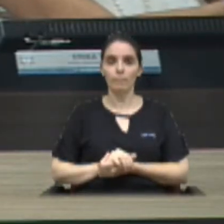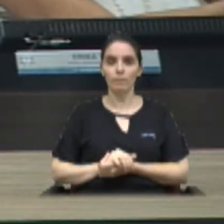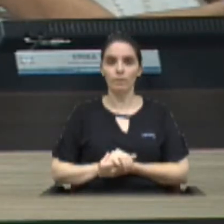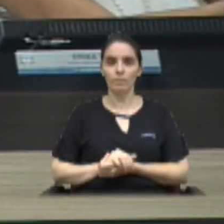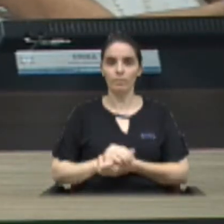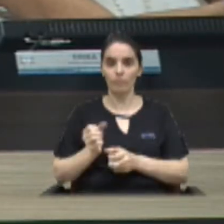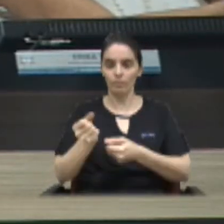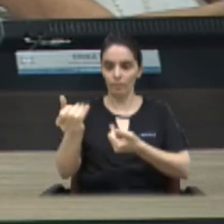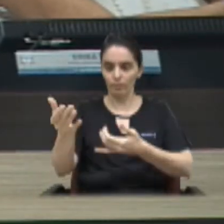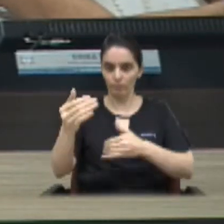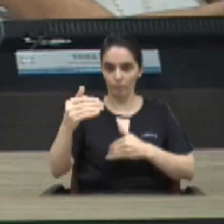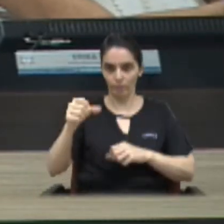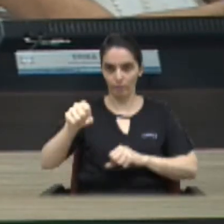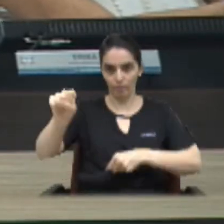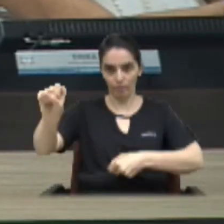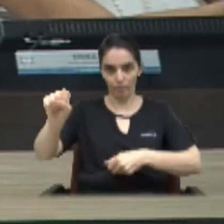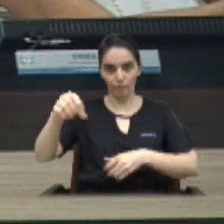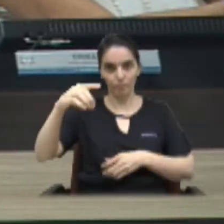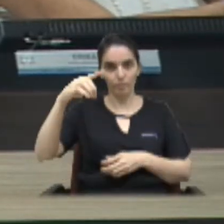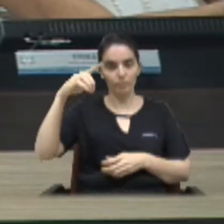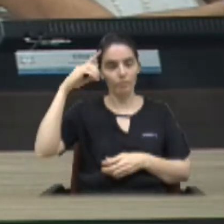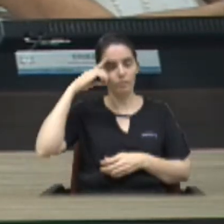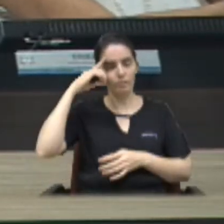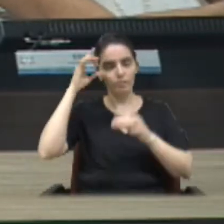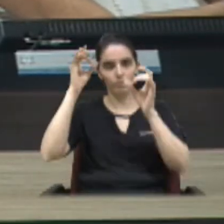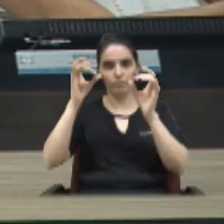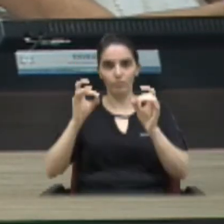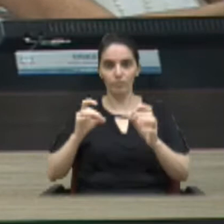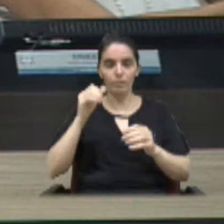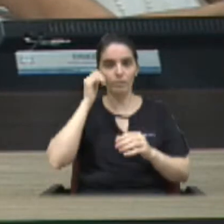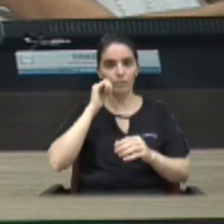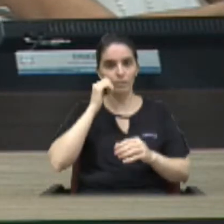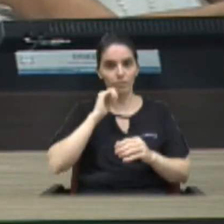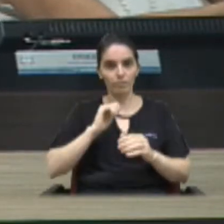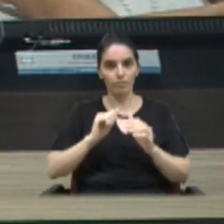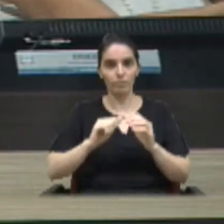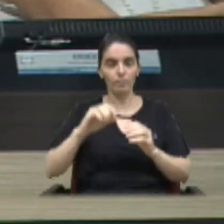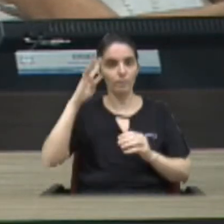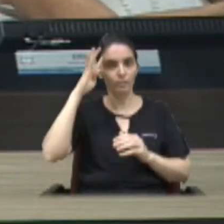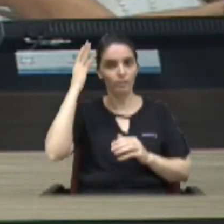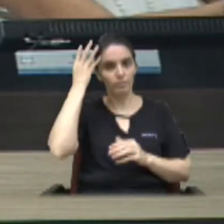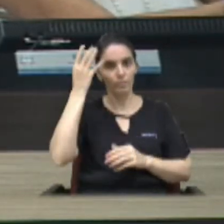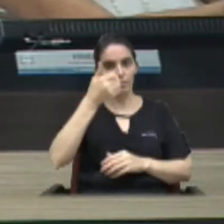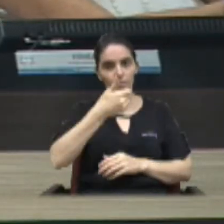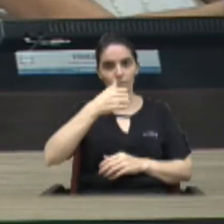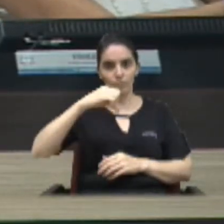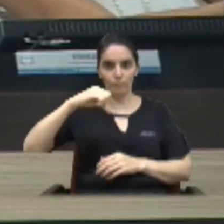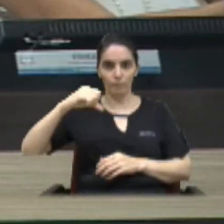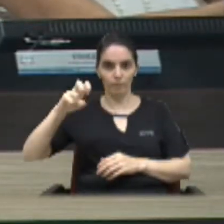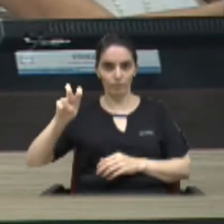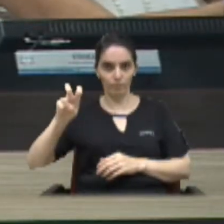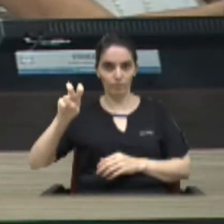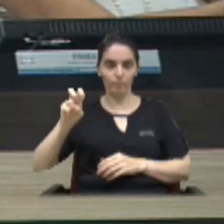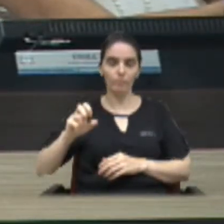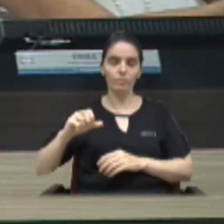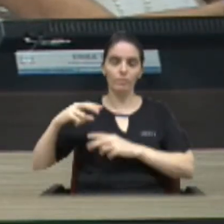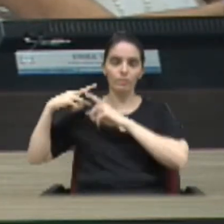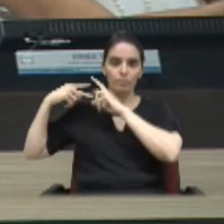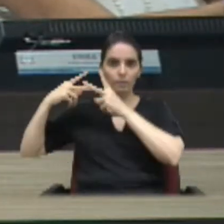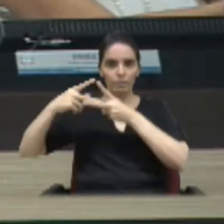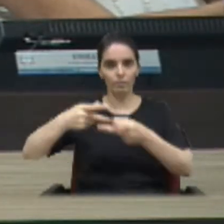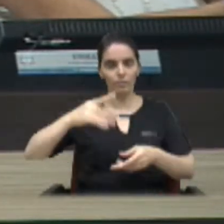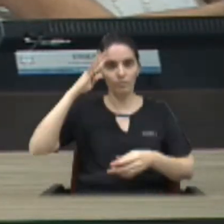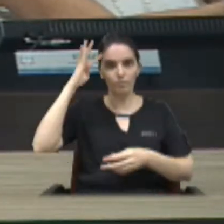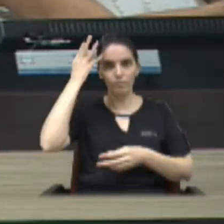concede o diploma em homenagem ao Dia Internacional da Mulher nos termos da resolução 195-2002 alterados pela